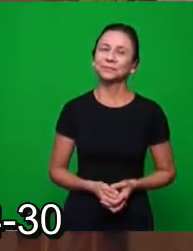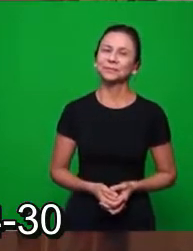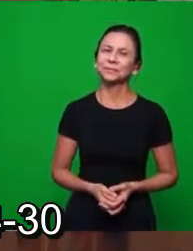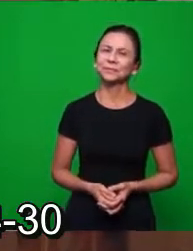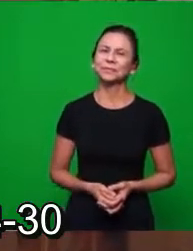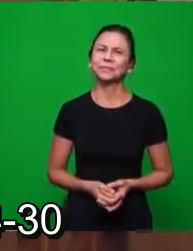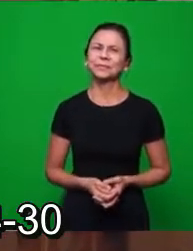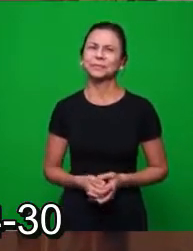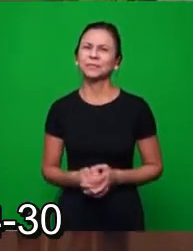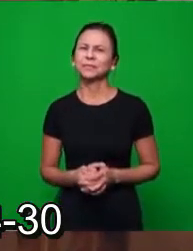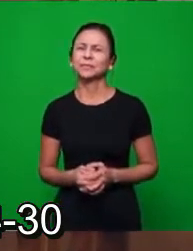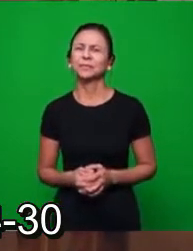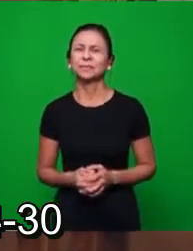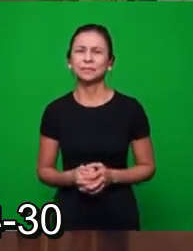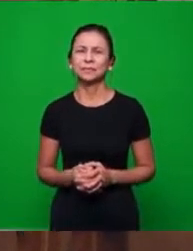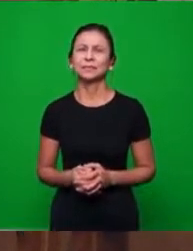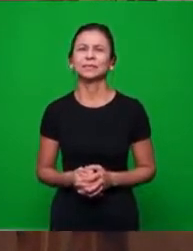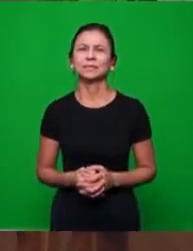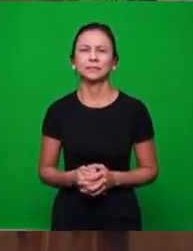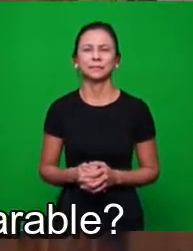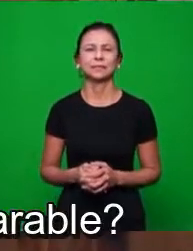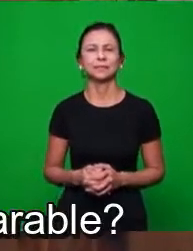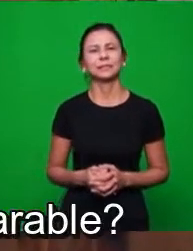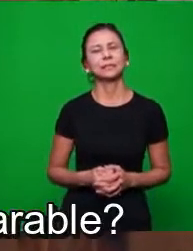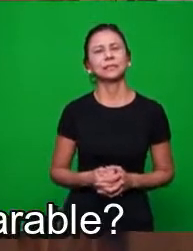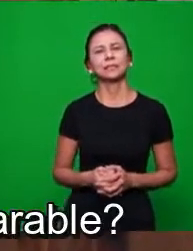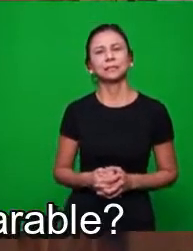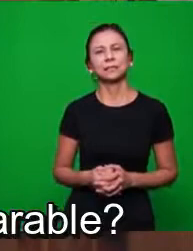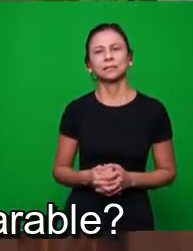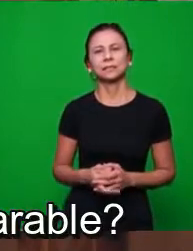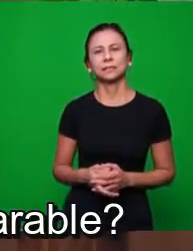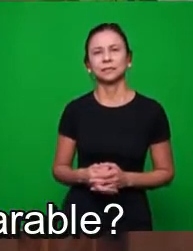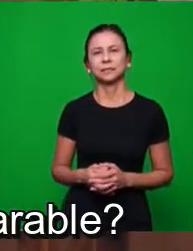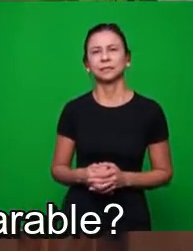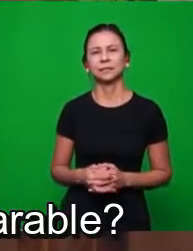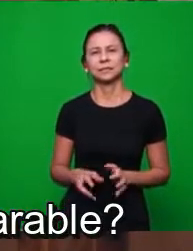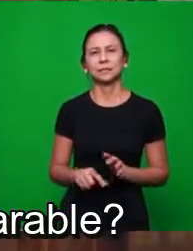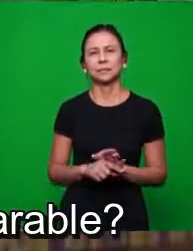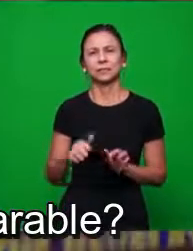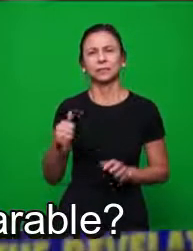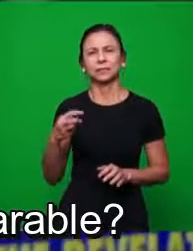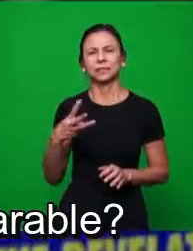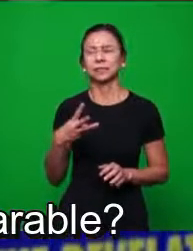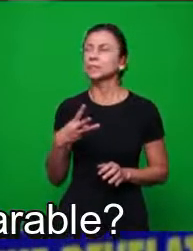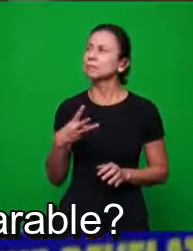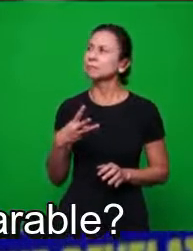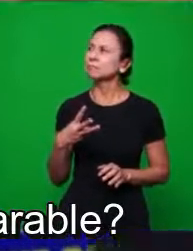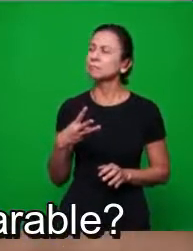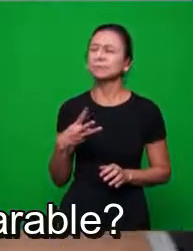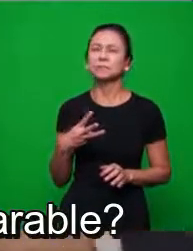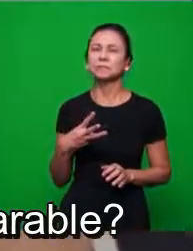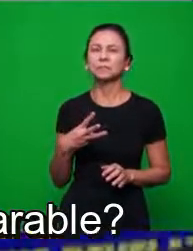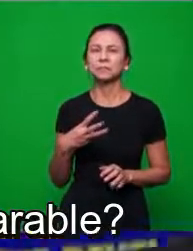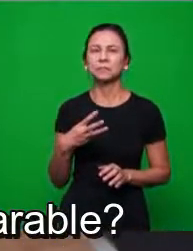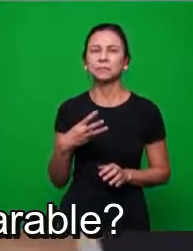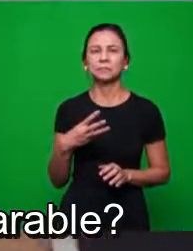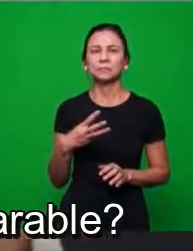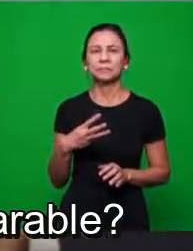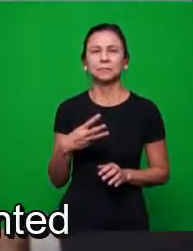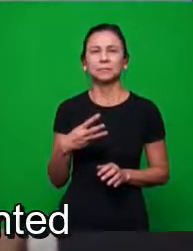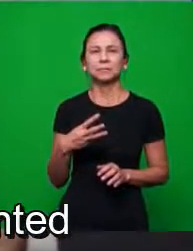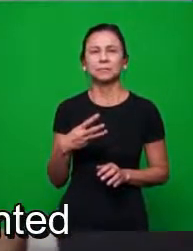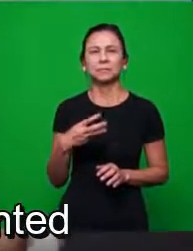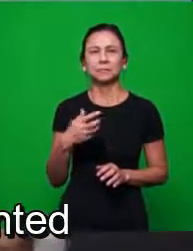13, de 24 a 30. Abriu aí? 13, de 24 a 30. Qual é a